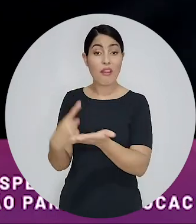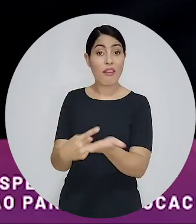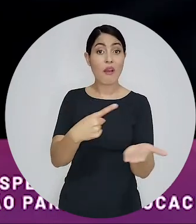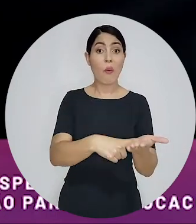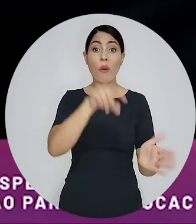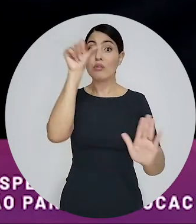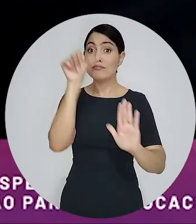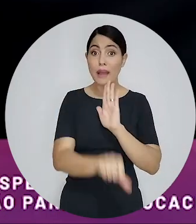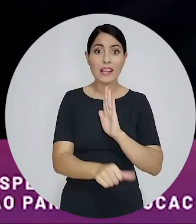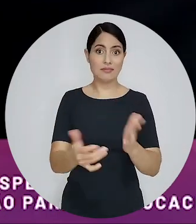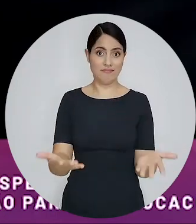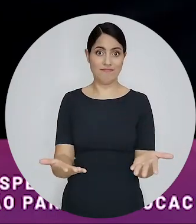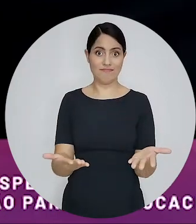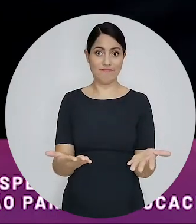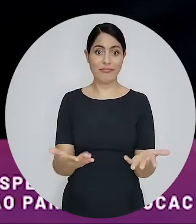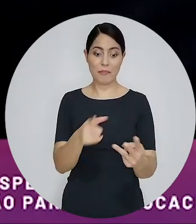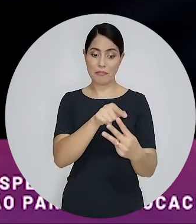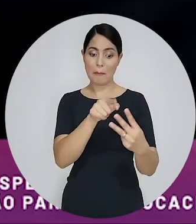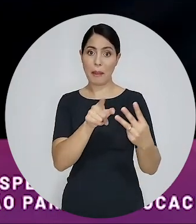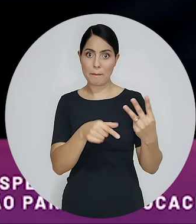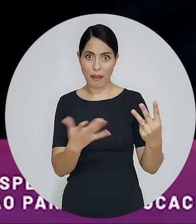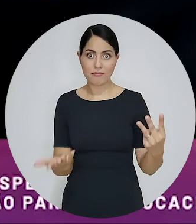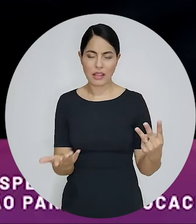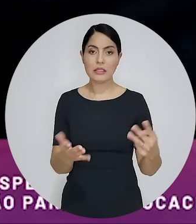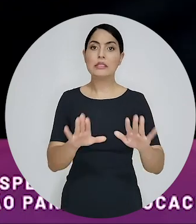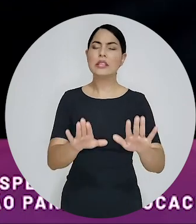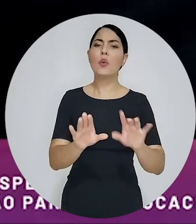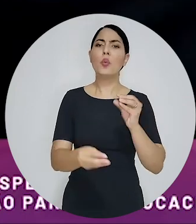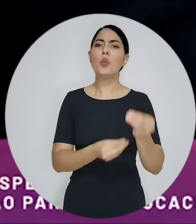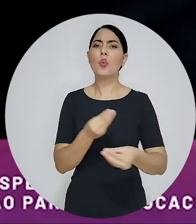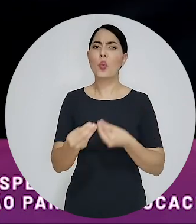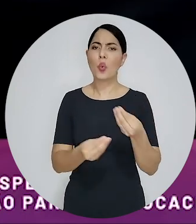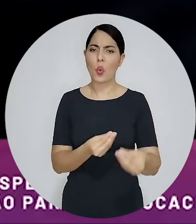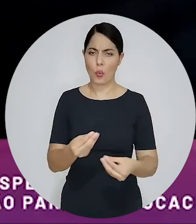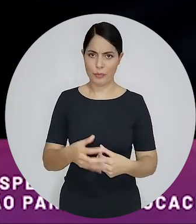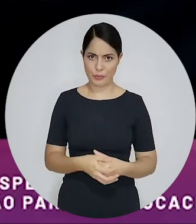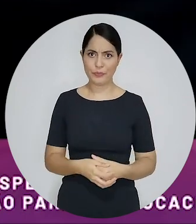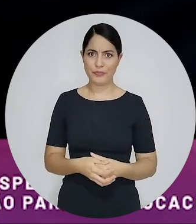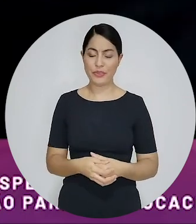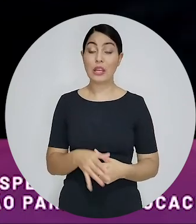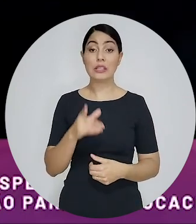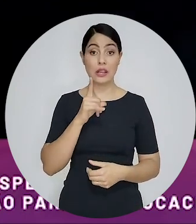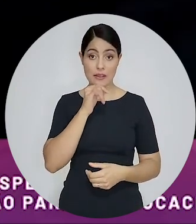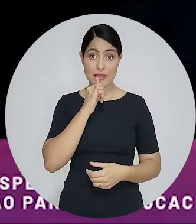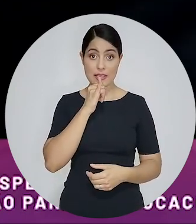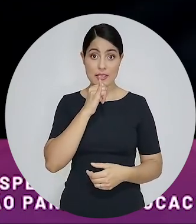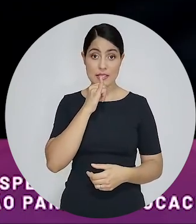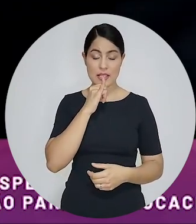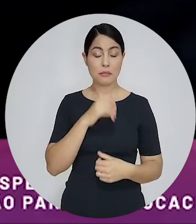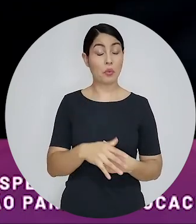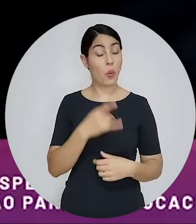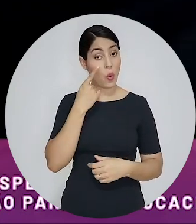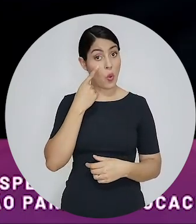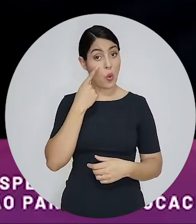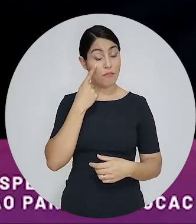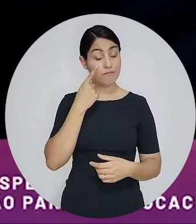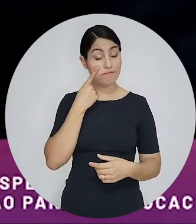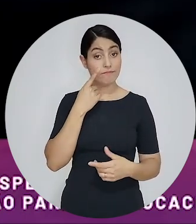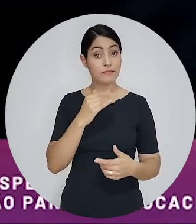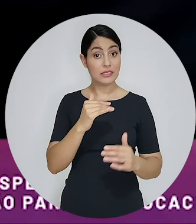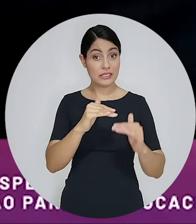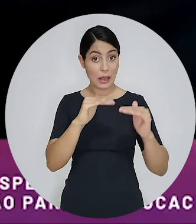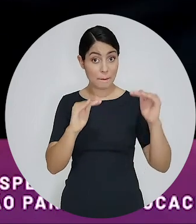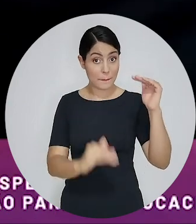vezes o advogado ele vai precisar saber e quantificar na sua negociação qual é o linear que vai falar olha se tiver